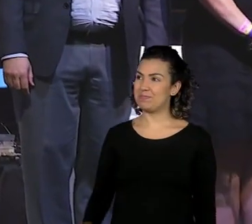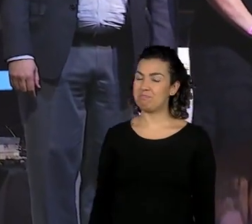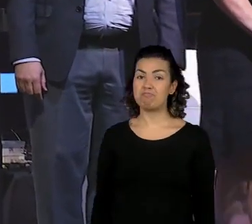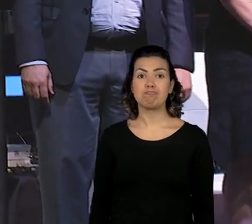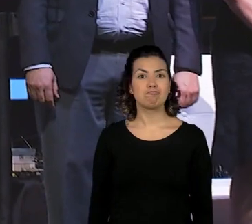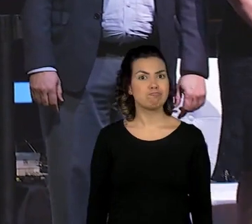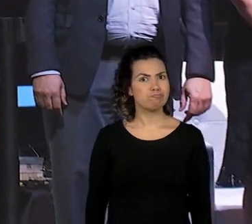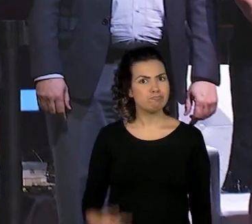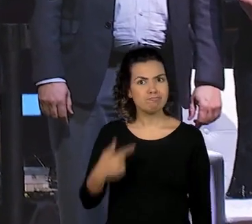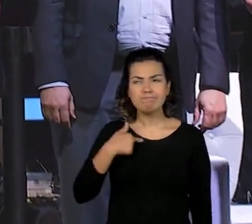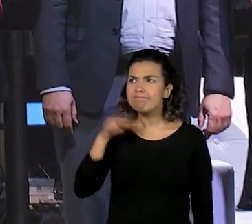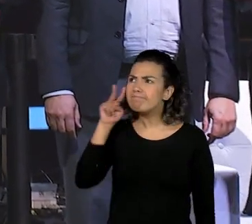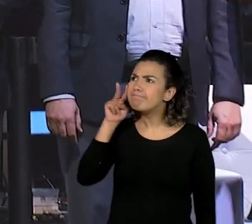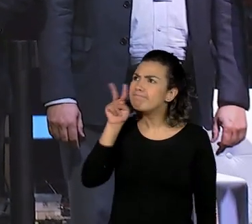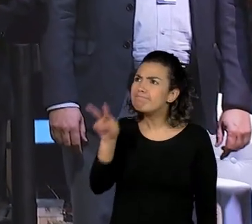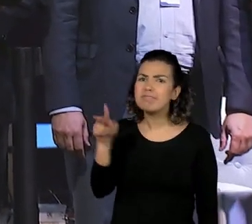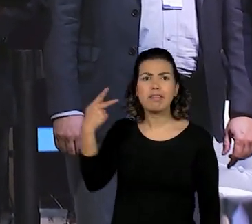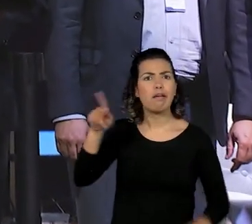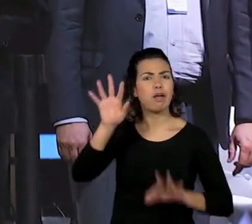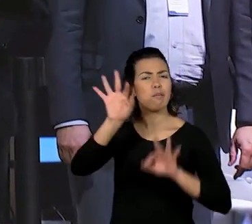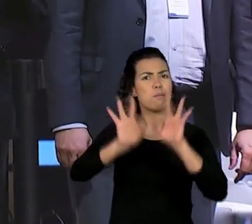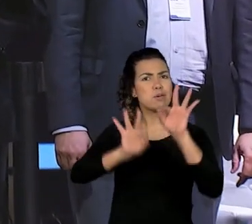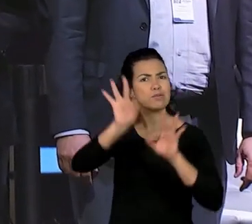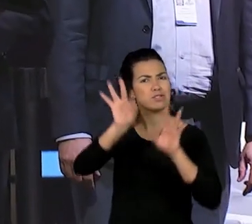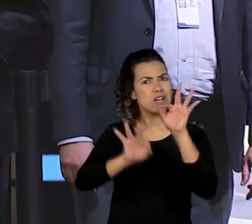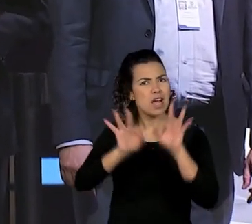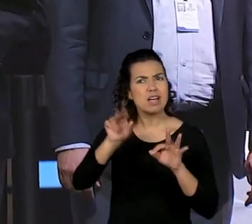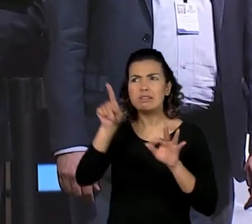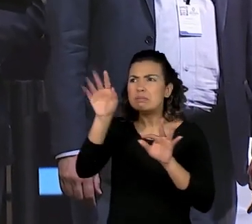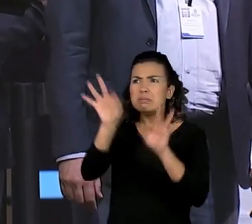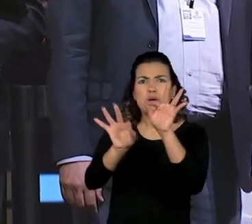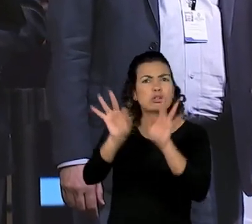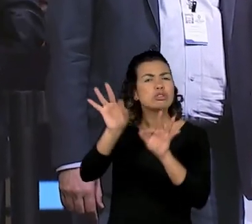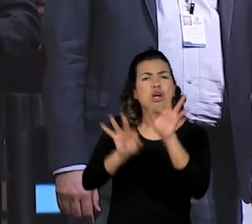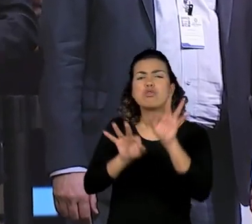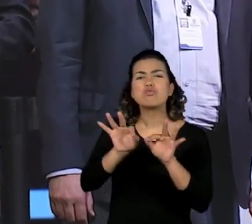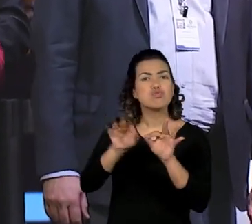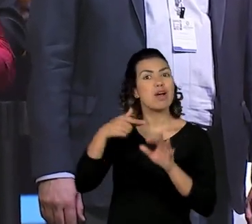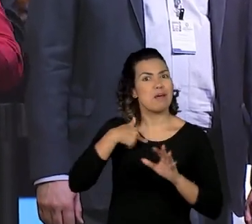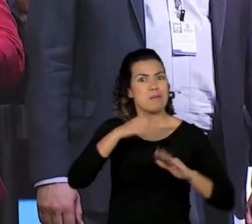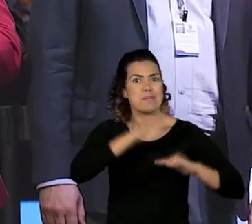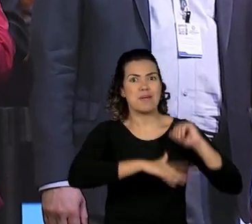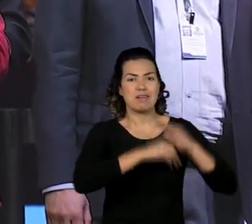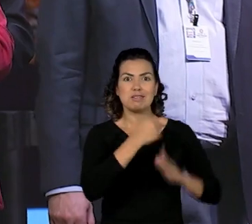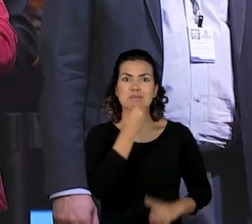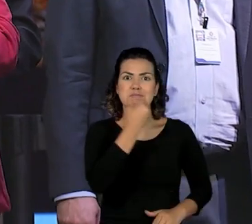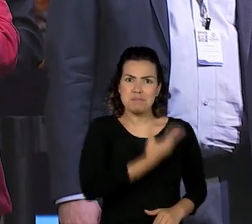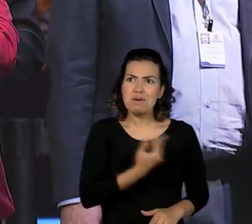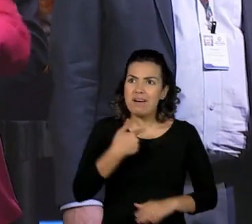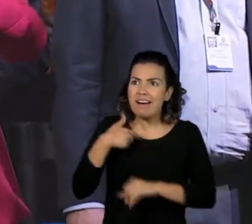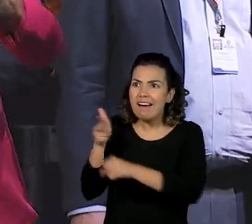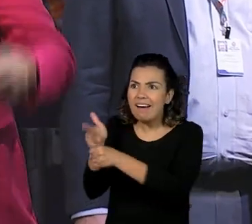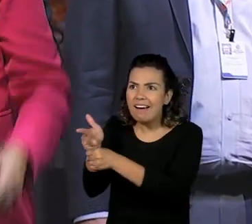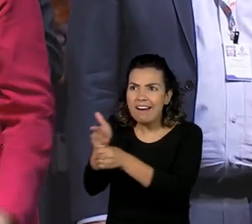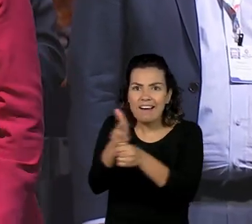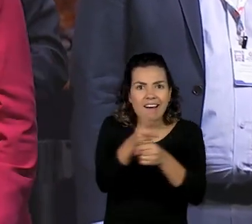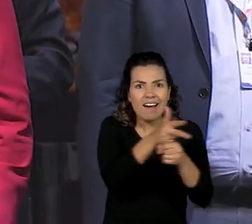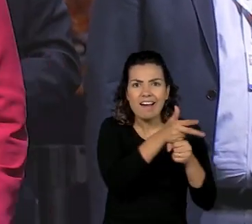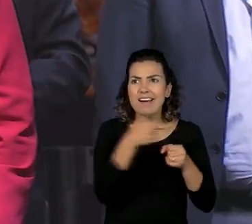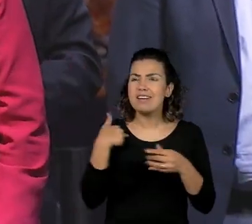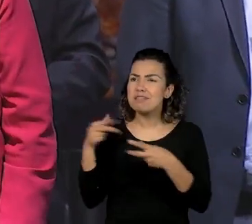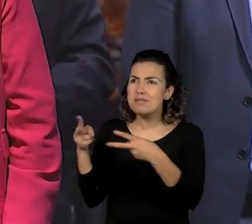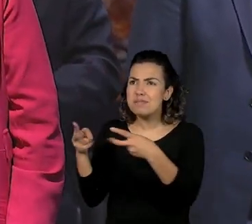Acompanhando esses projetos, uma série deles fazendo aí as gravações do Boas Práticas, a gente percebe que eles estão diretamente